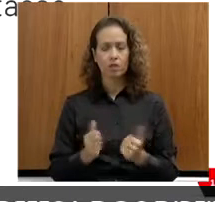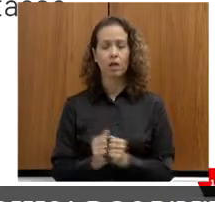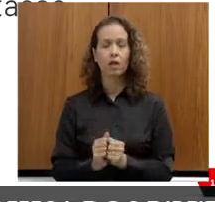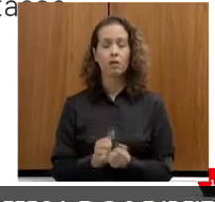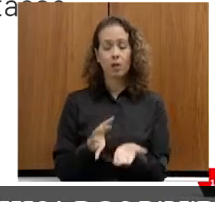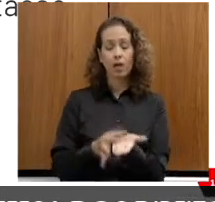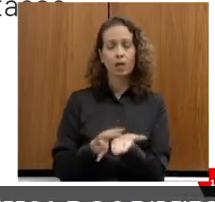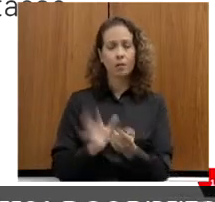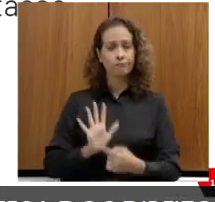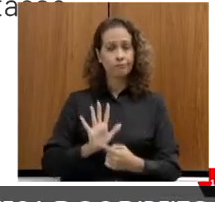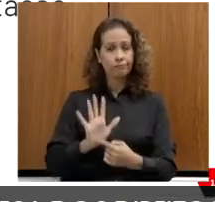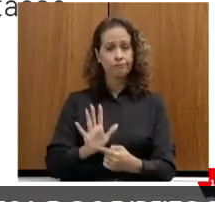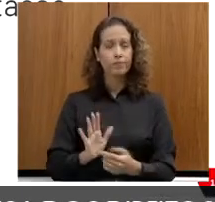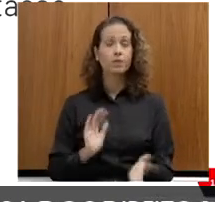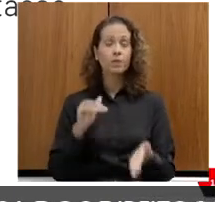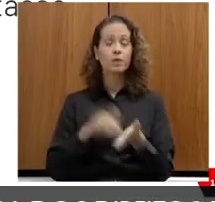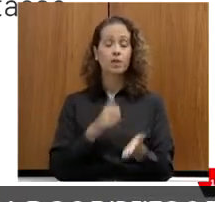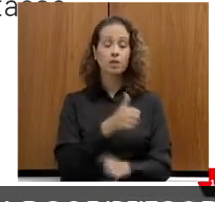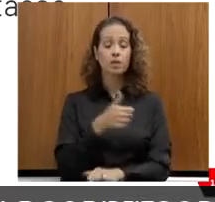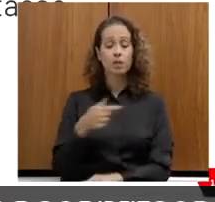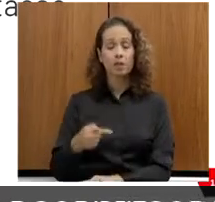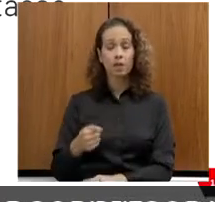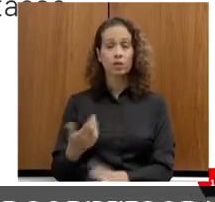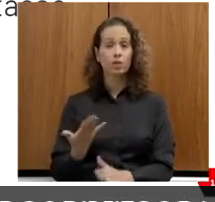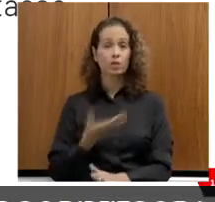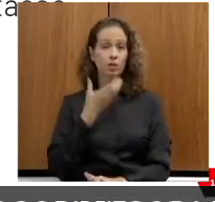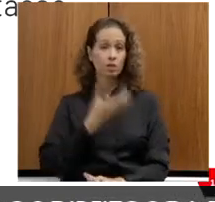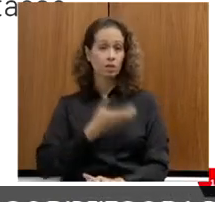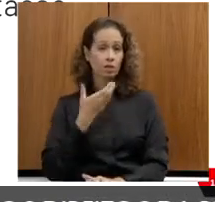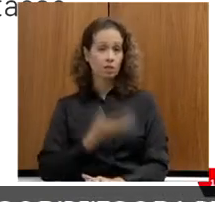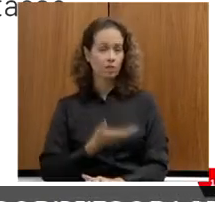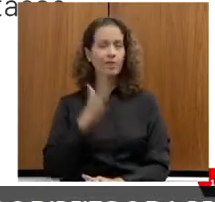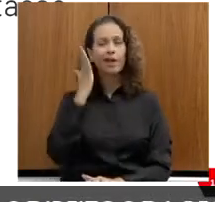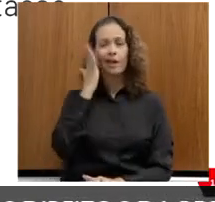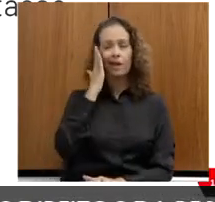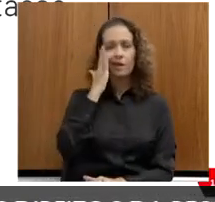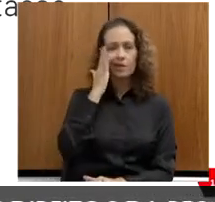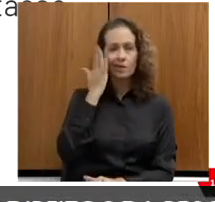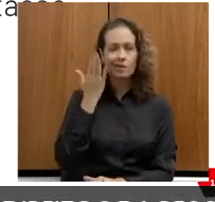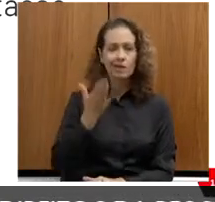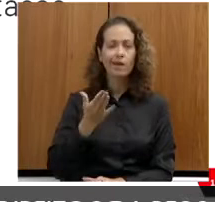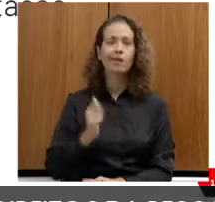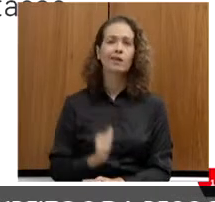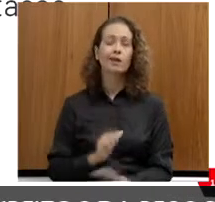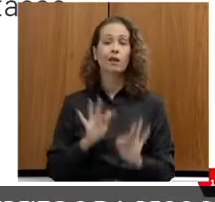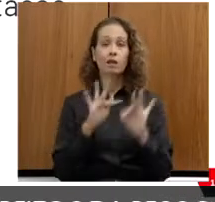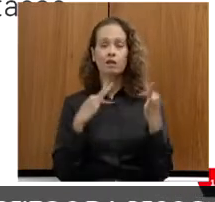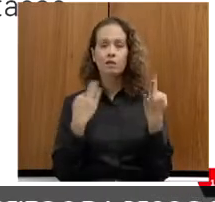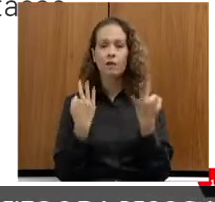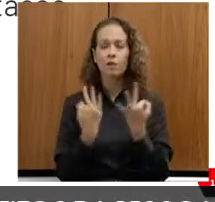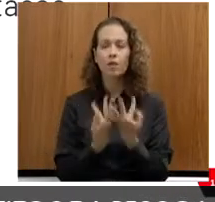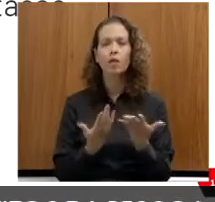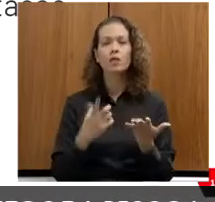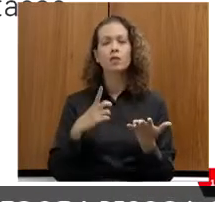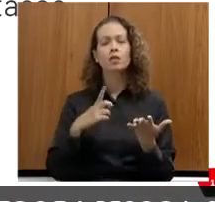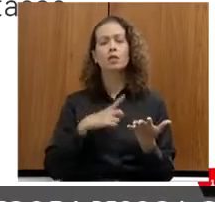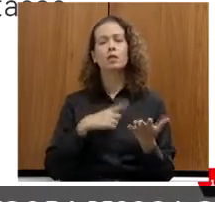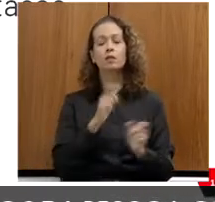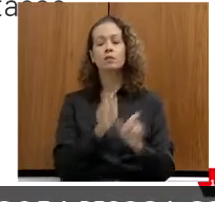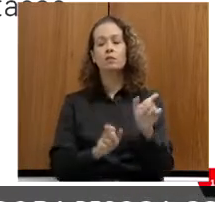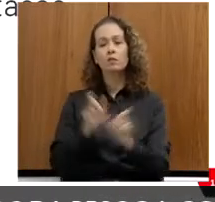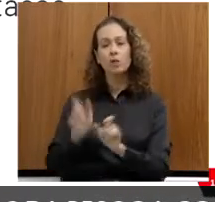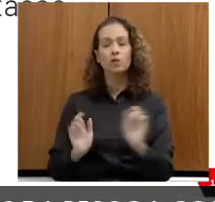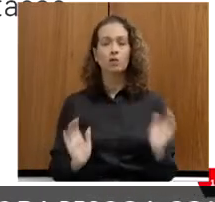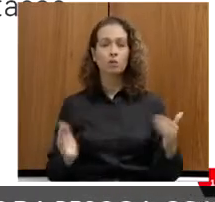lançar até o dia 17 de dezembro. Eu sei que é uma demanda de todas as famílias onde tem pessoa com transtorno do espectro